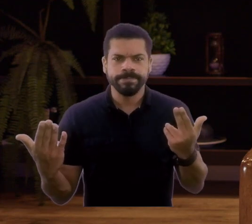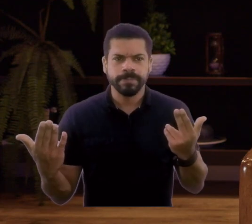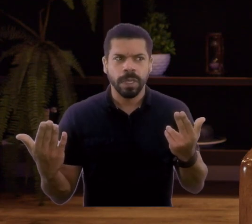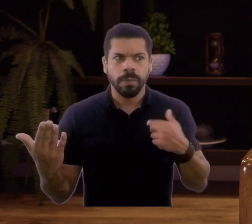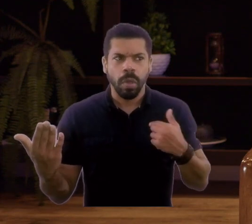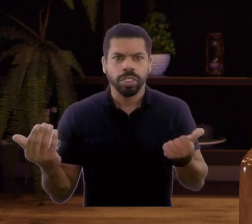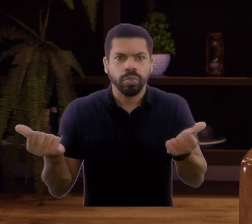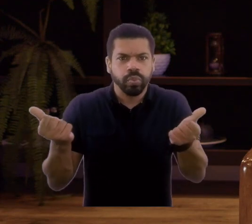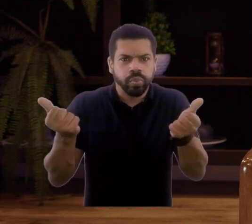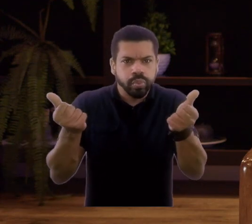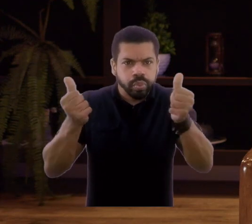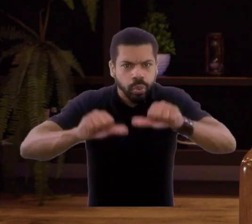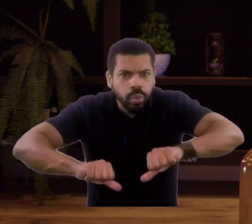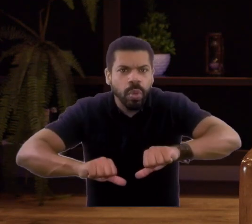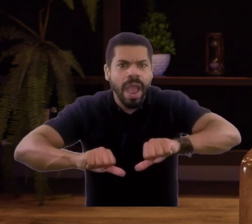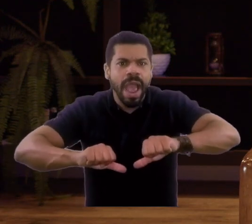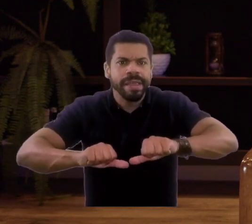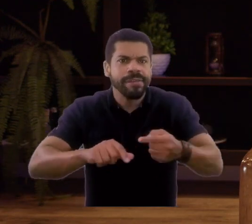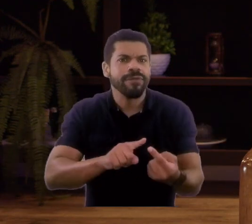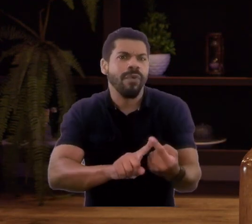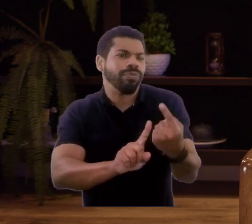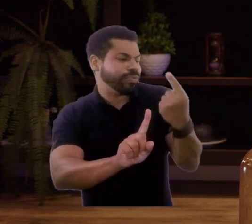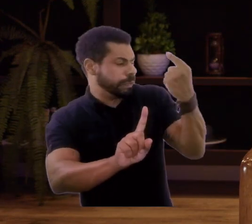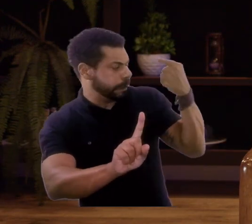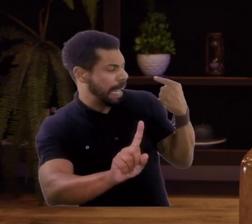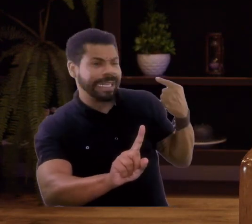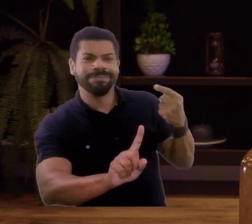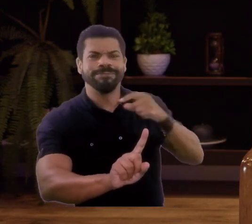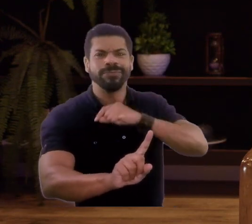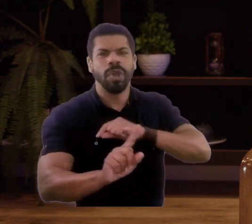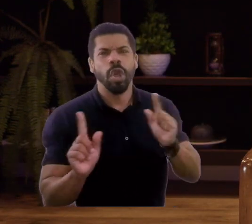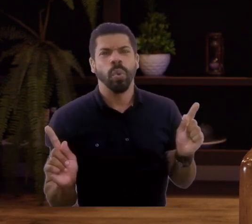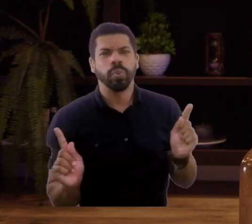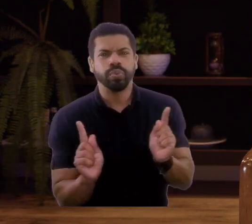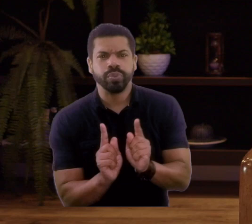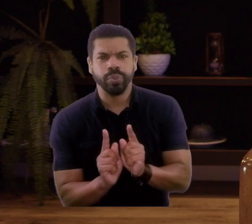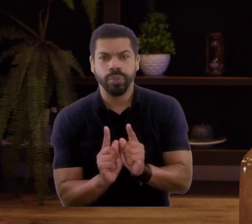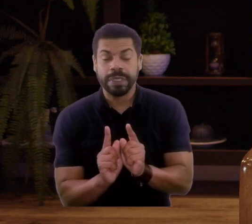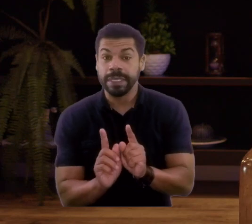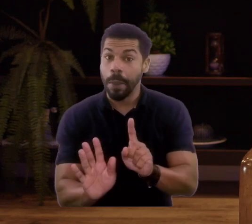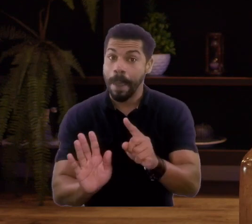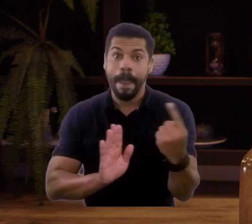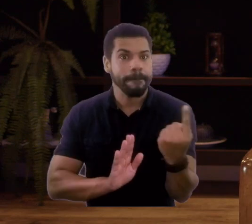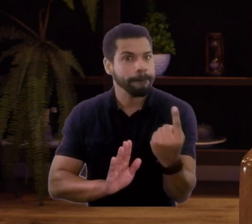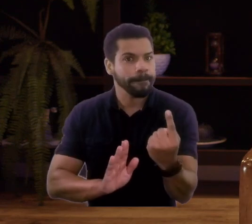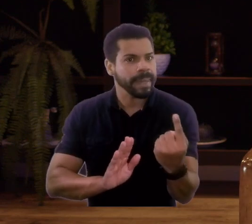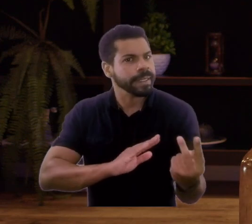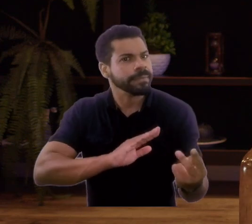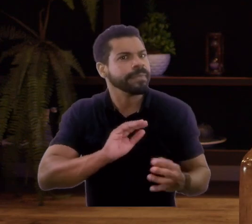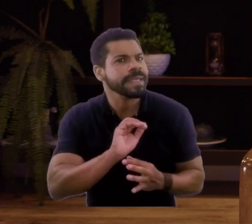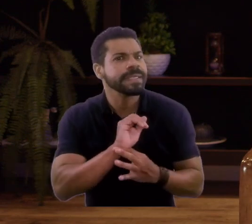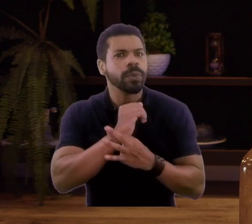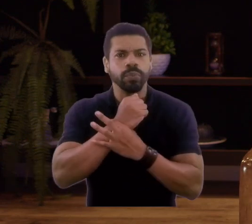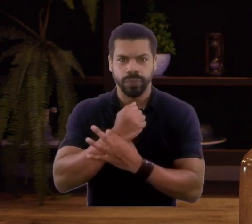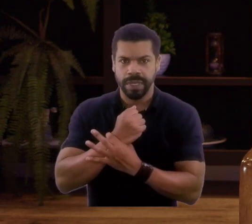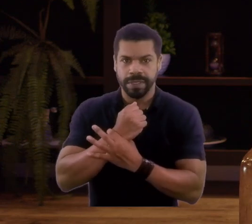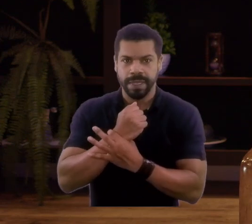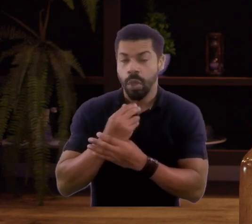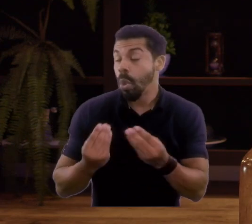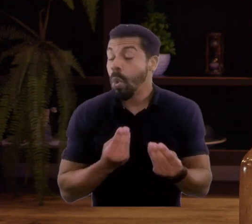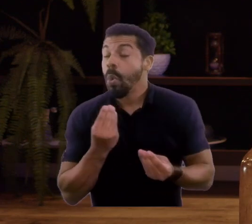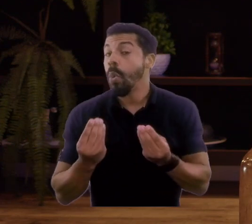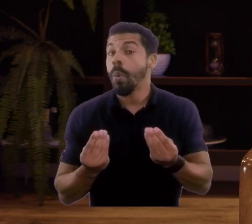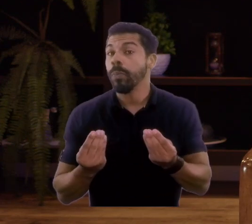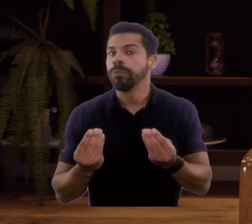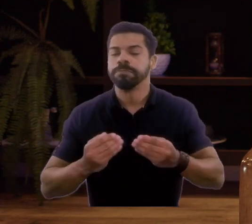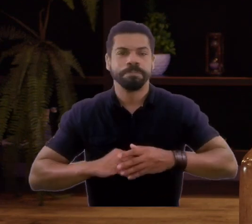será que de repente não pode piorar as coisas para mim e eu voltar para aquele estágio inicial? Então a primeira coisa que você quer é blindar as suas finanças.